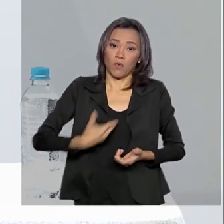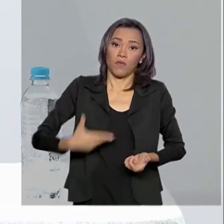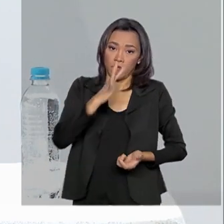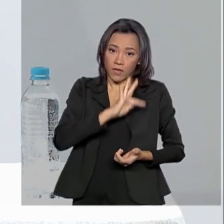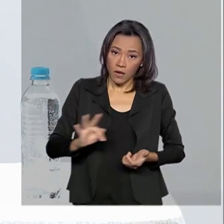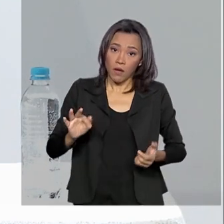parte dos estados.